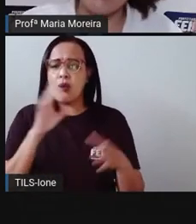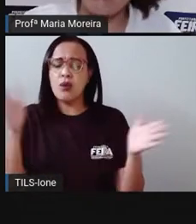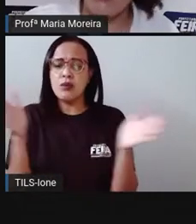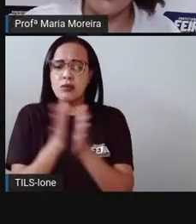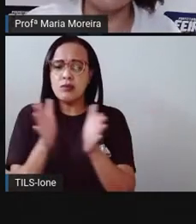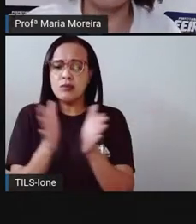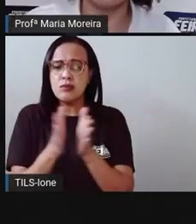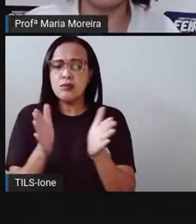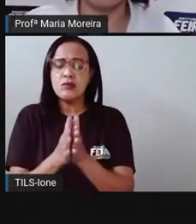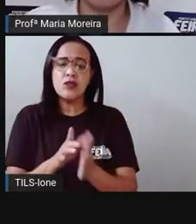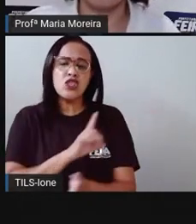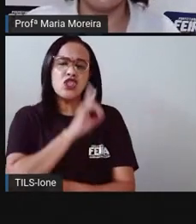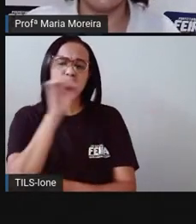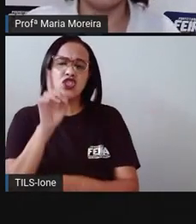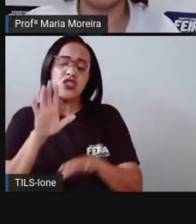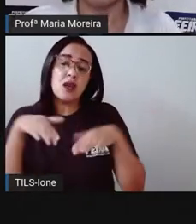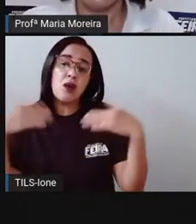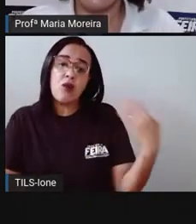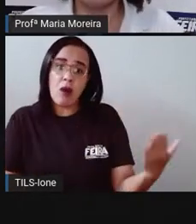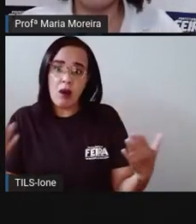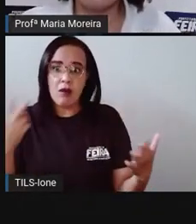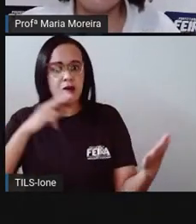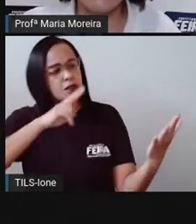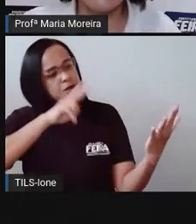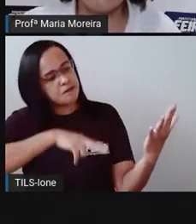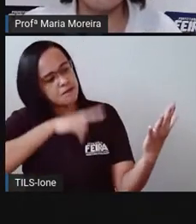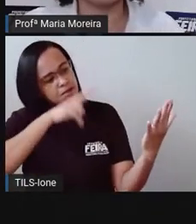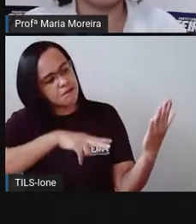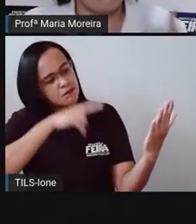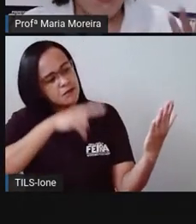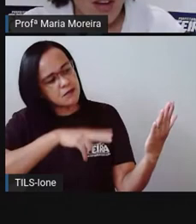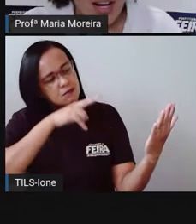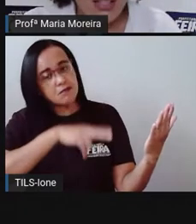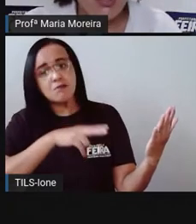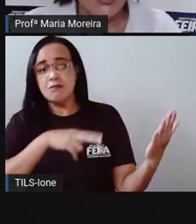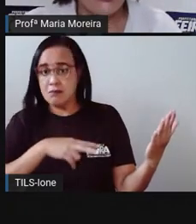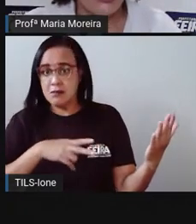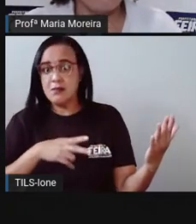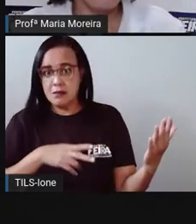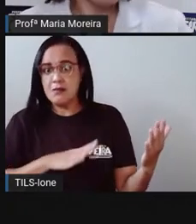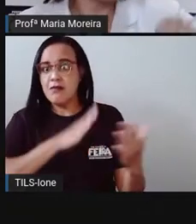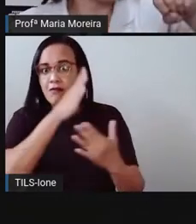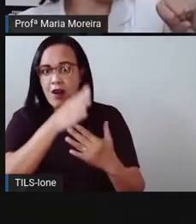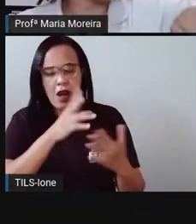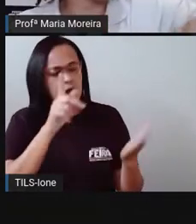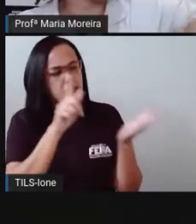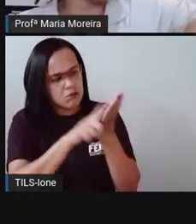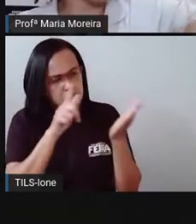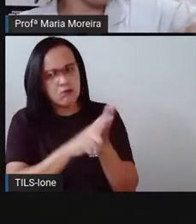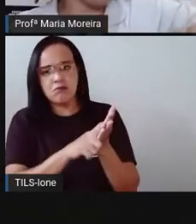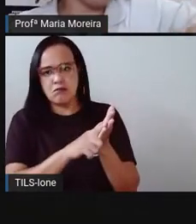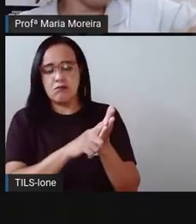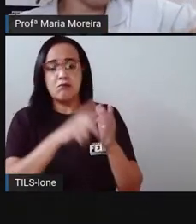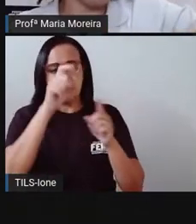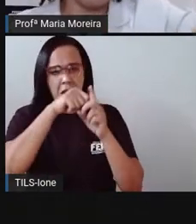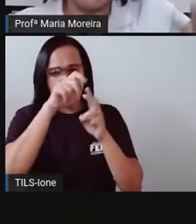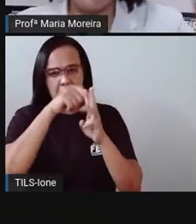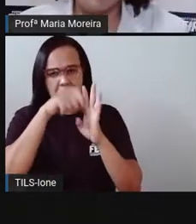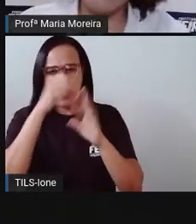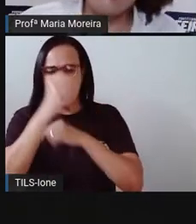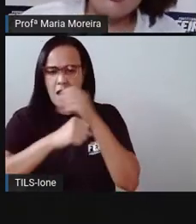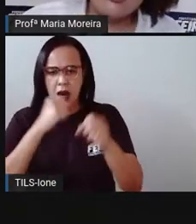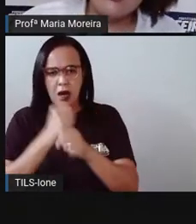aniversário? Aí vai lá no calendário e dá uma olhada. Ah, deixa eu olhar tal coisa aqui. Aí vai lá no calendário. Deixa eu ver se já está na hora.